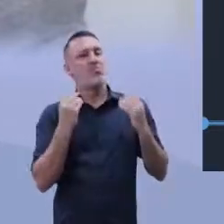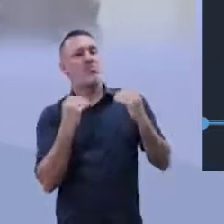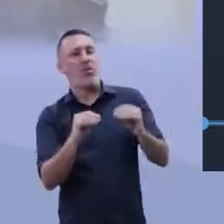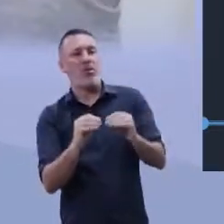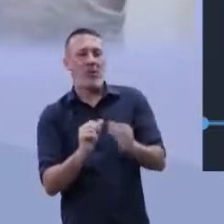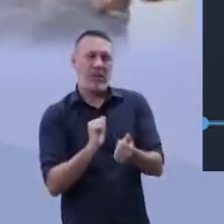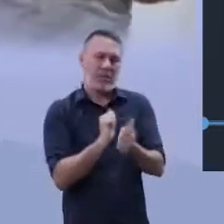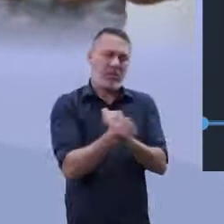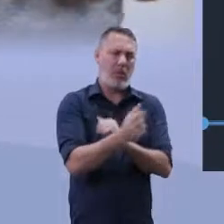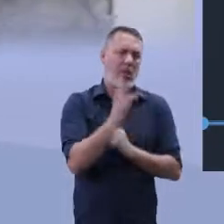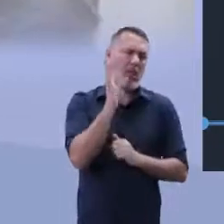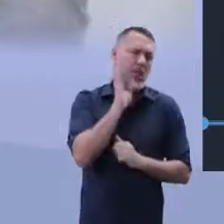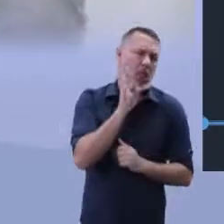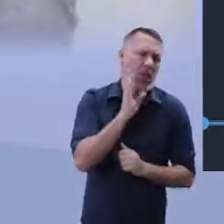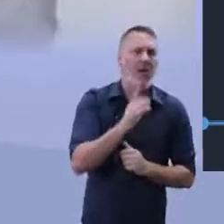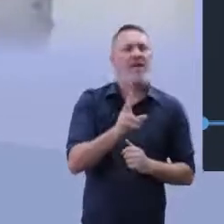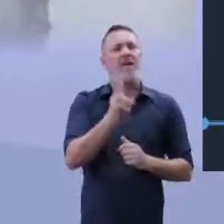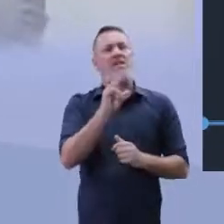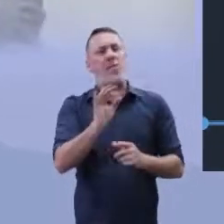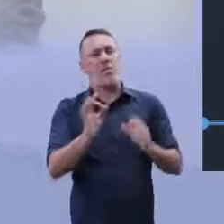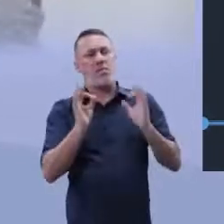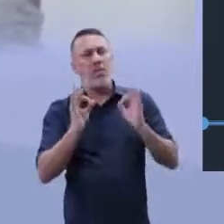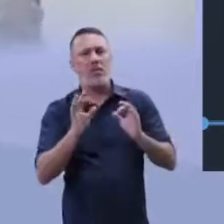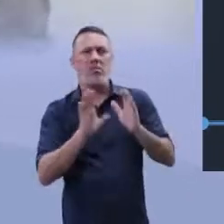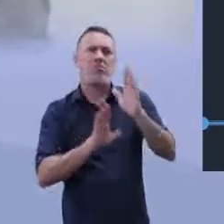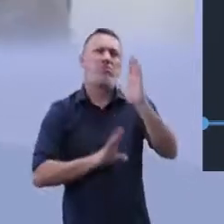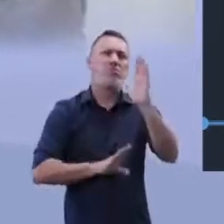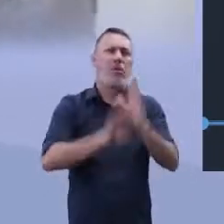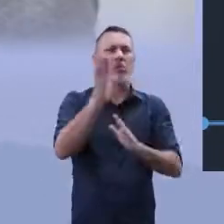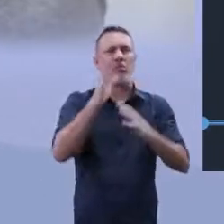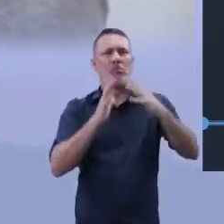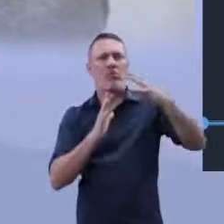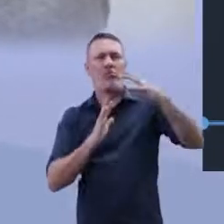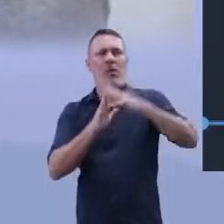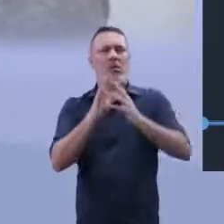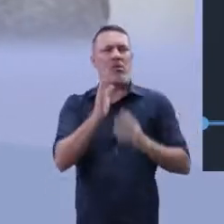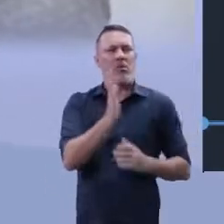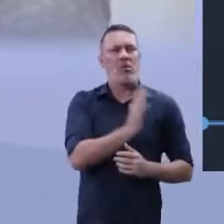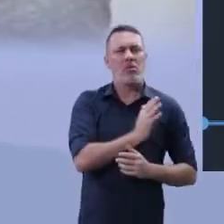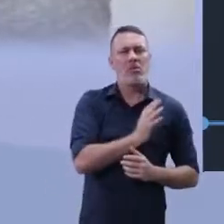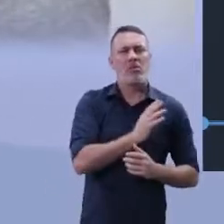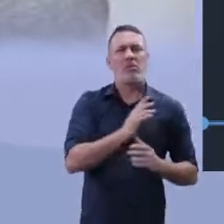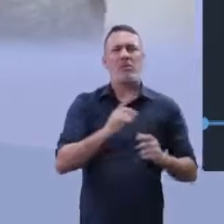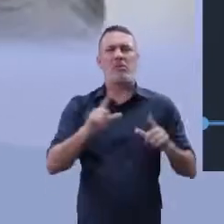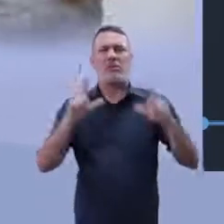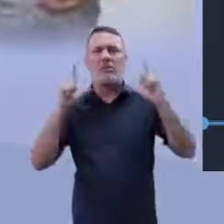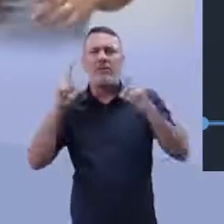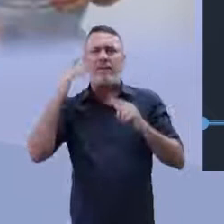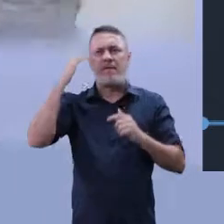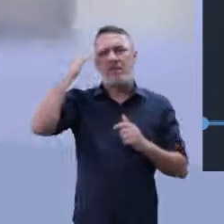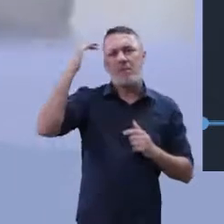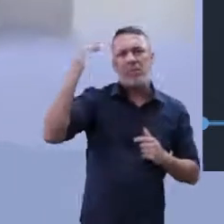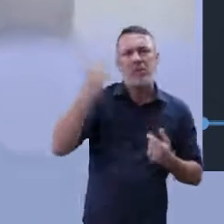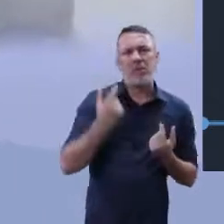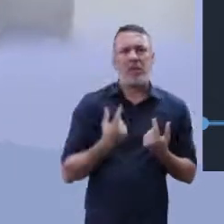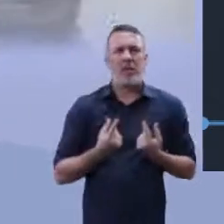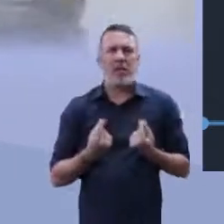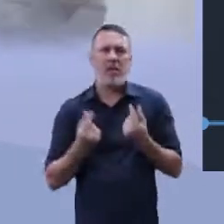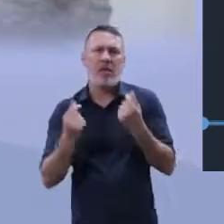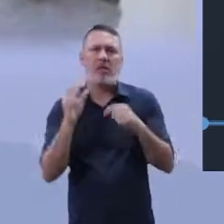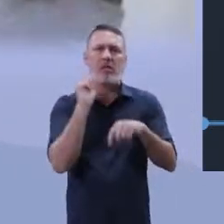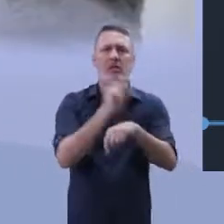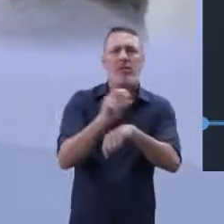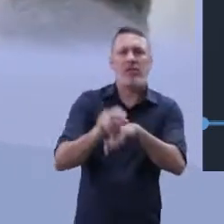esporte é muito legal, as pessoas vão alcançar a modificação social, as pessoas vão conseguir emprego, vão conseguir